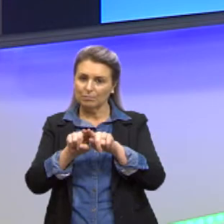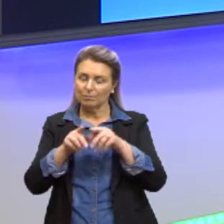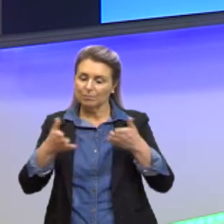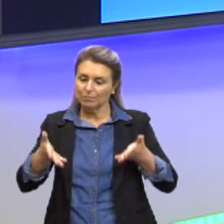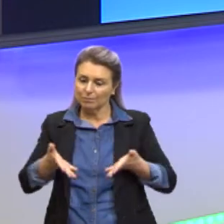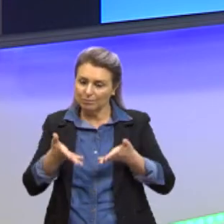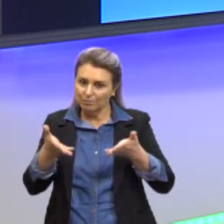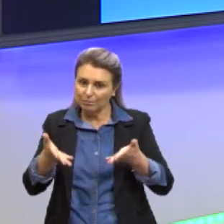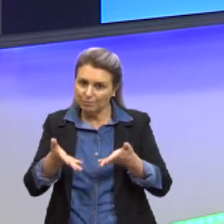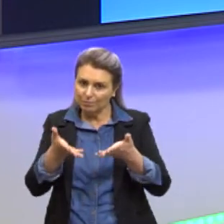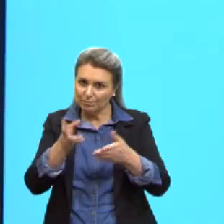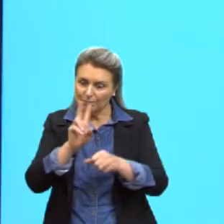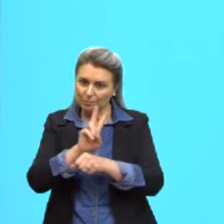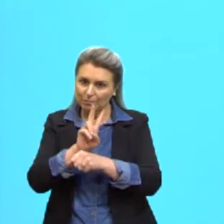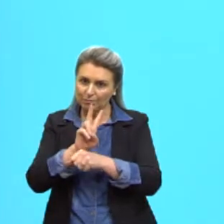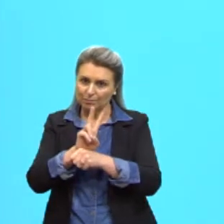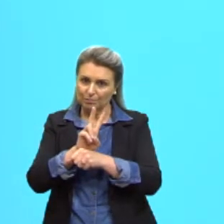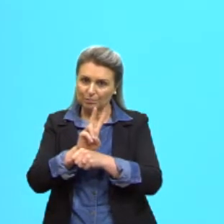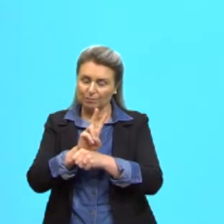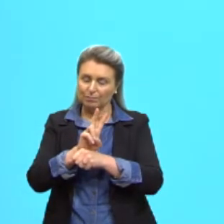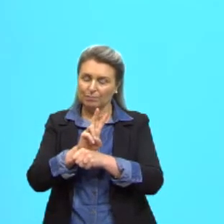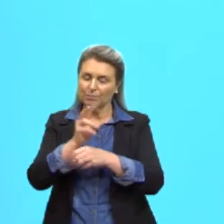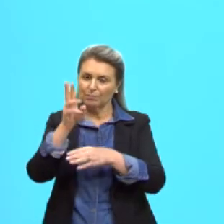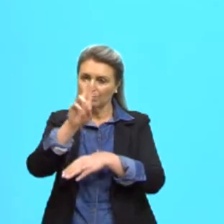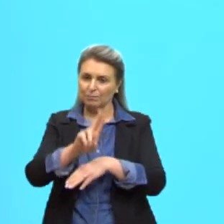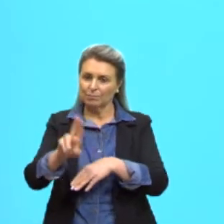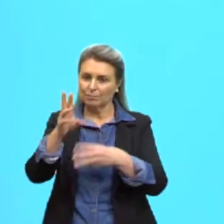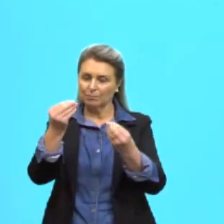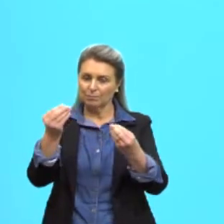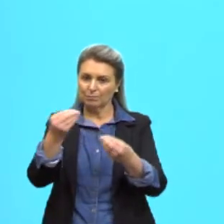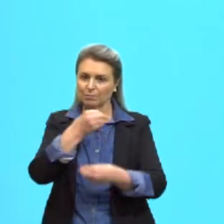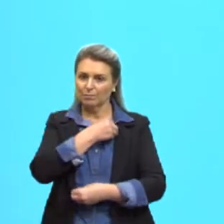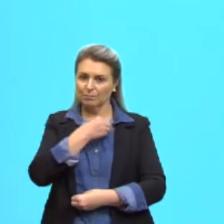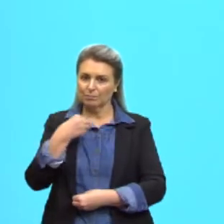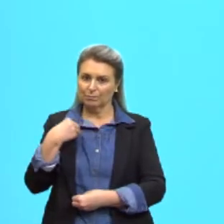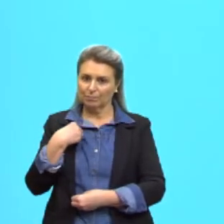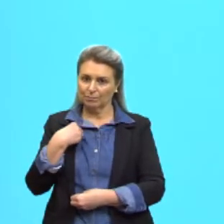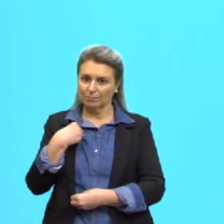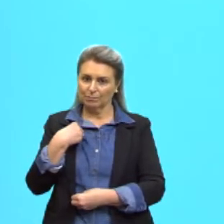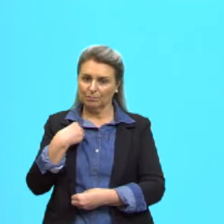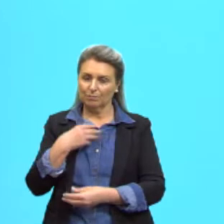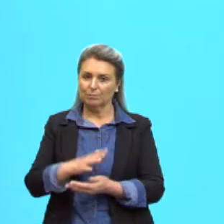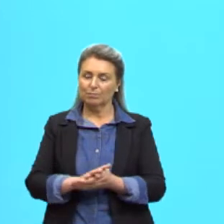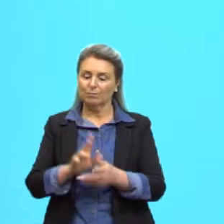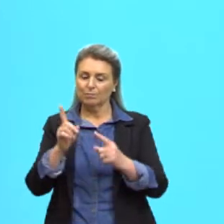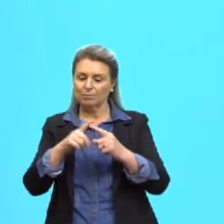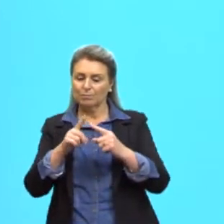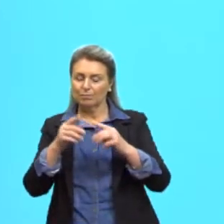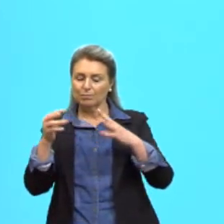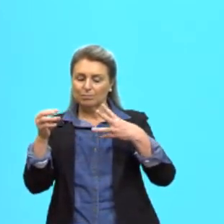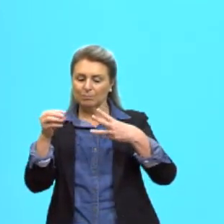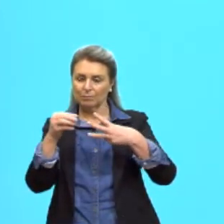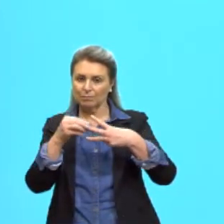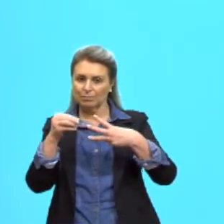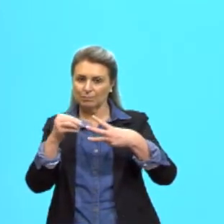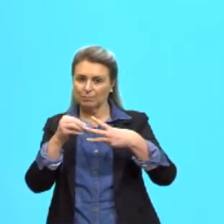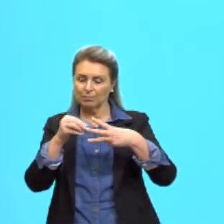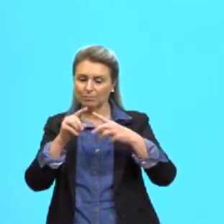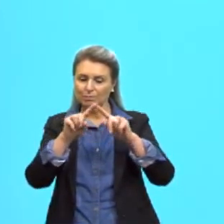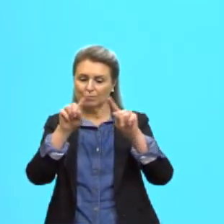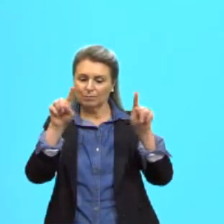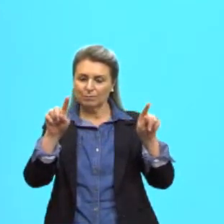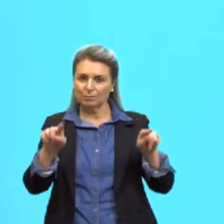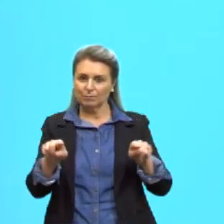envolvendo a medicina, tá? Então, quando nós falamos desses tipos de células, tá? Aqui tem um quadrinho para